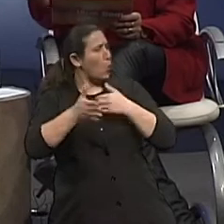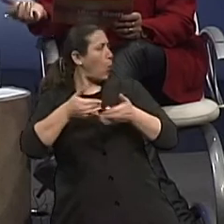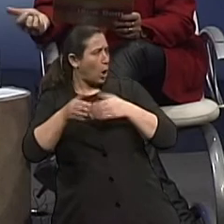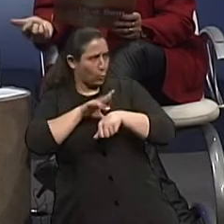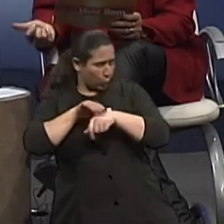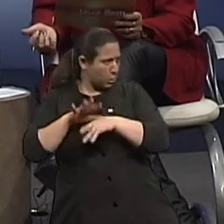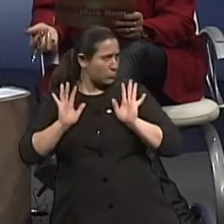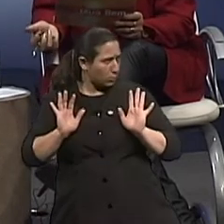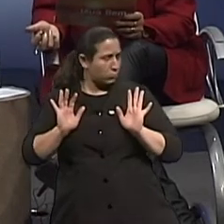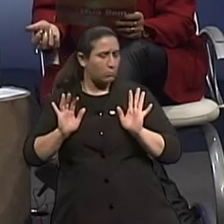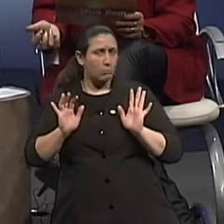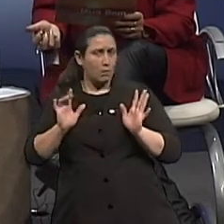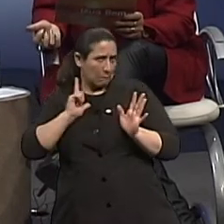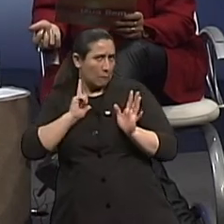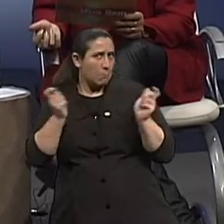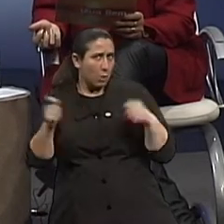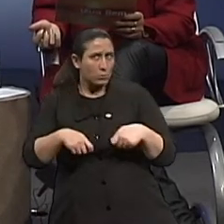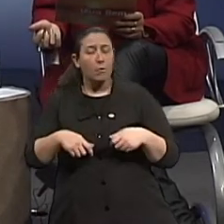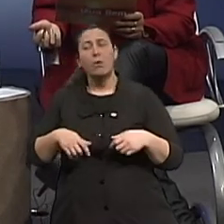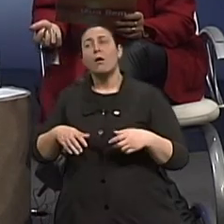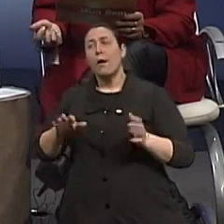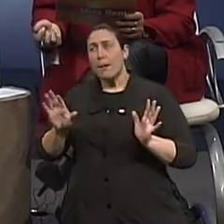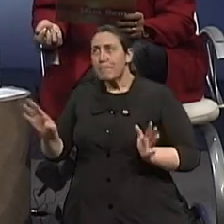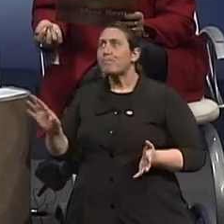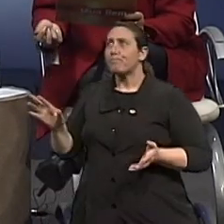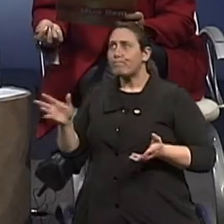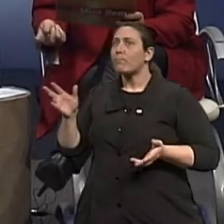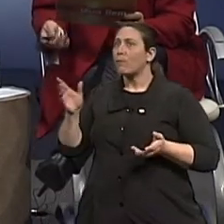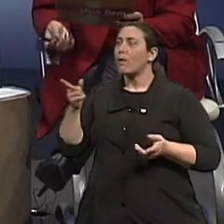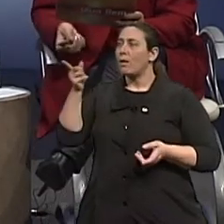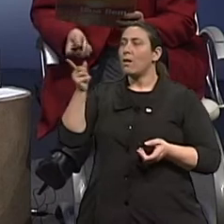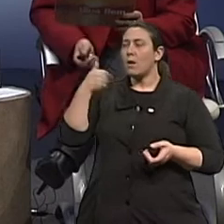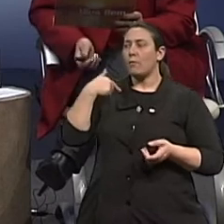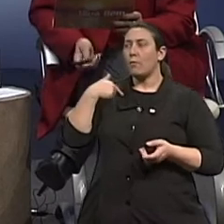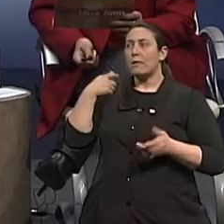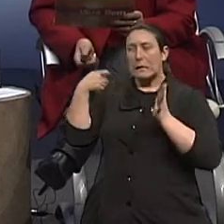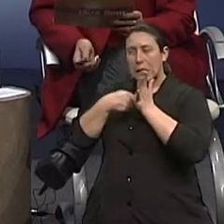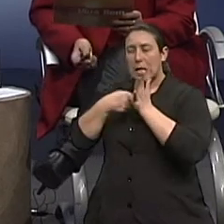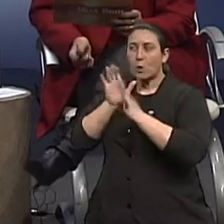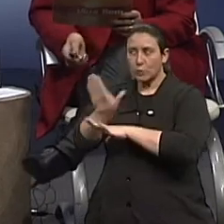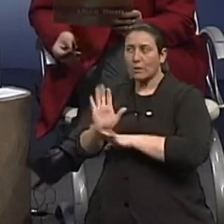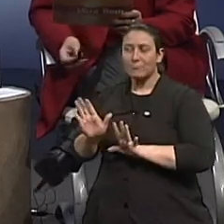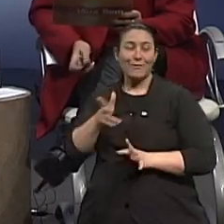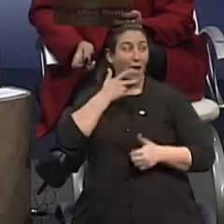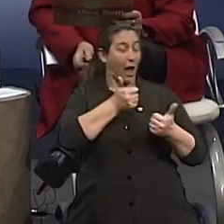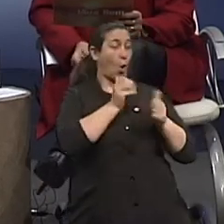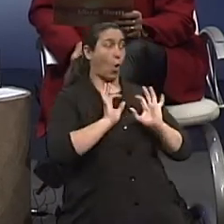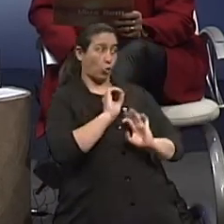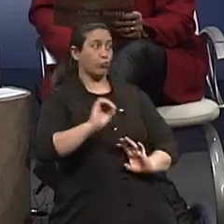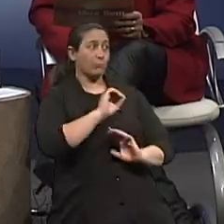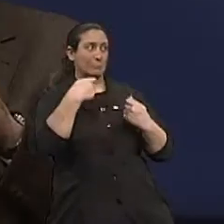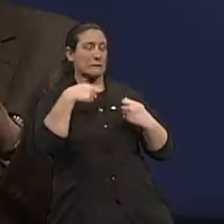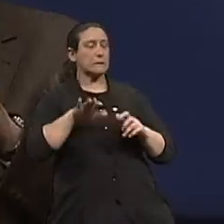tem uma propensão. Então, vamos tentar orientar essa resposta. Maravilha, doutor. Maravilha.